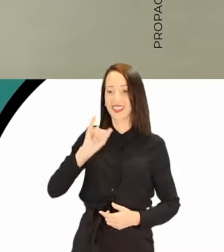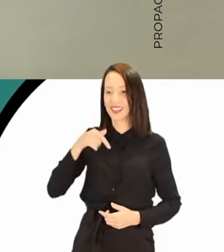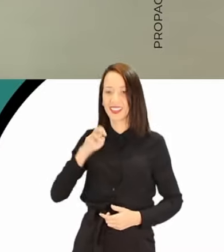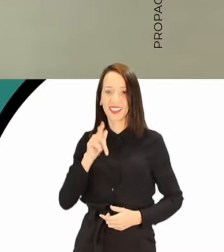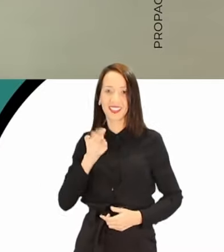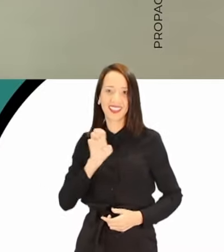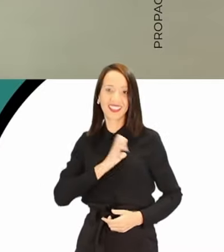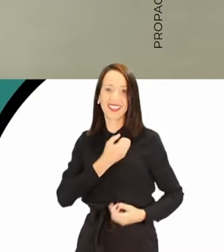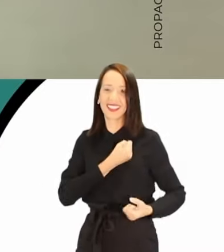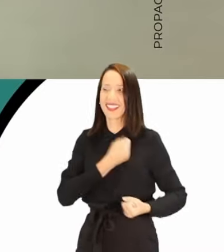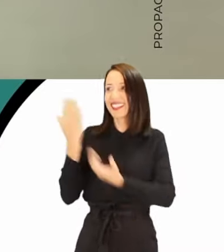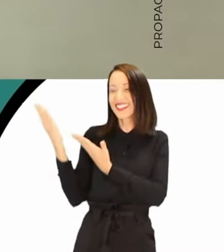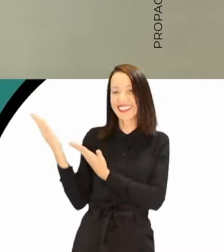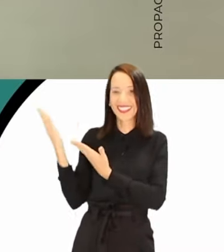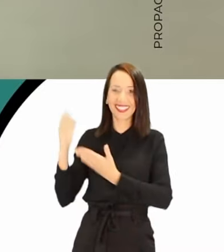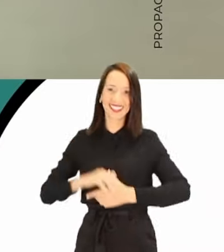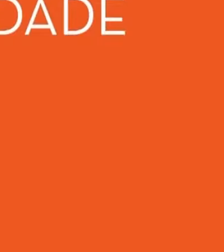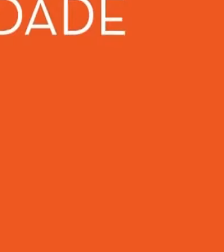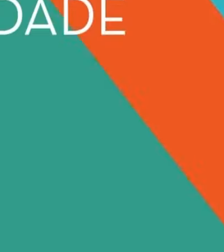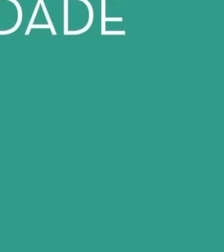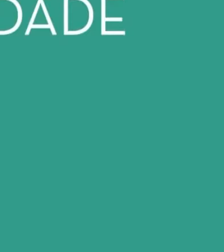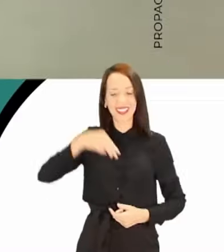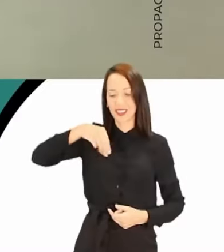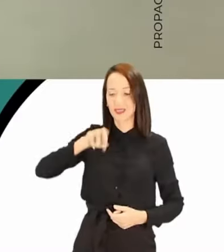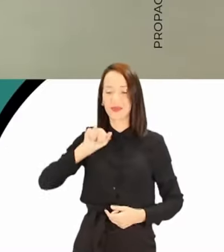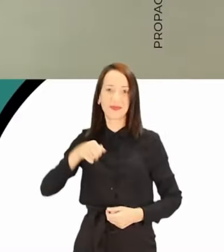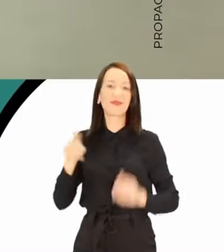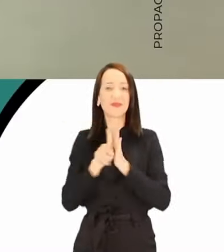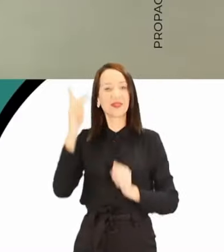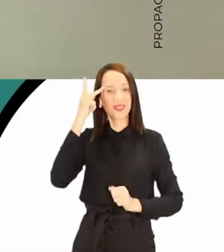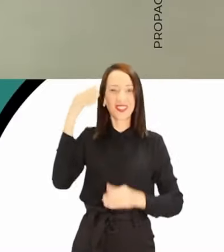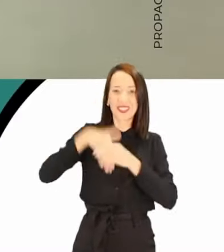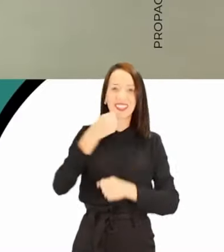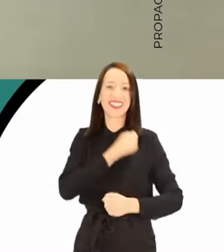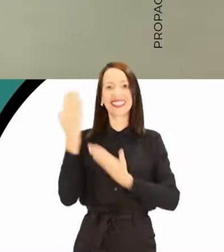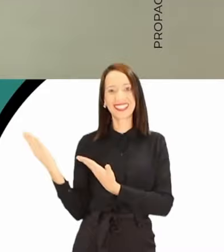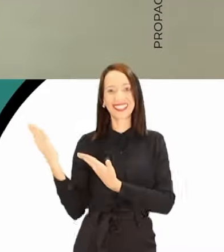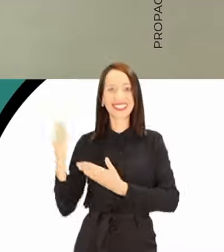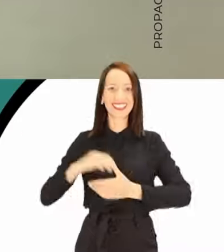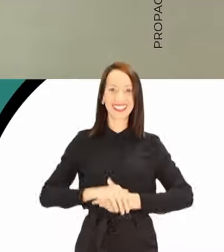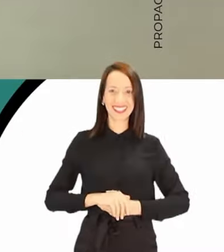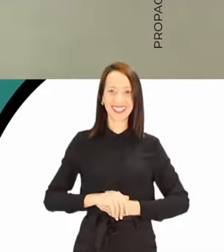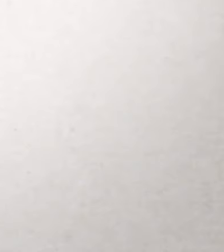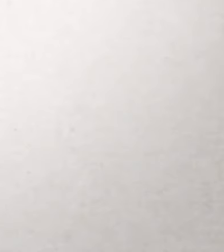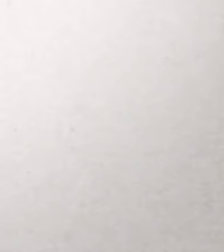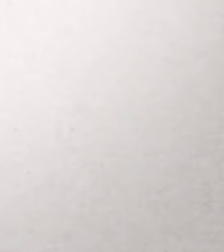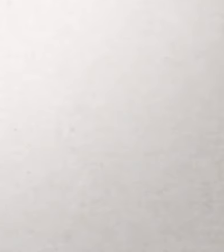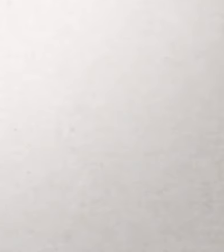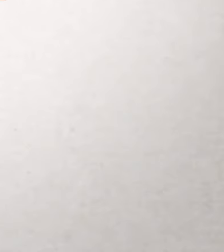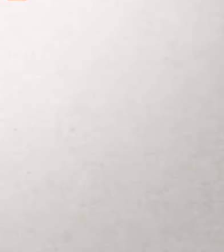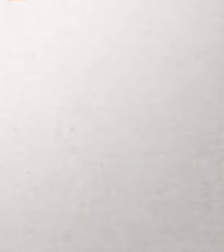Soares, 18444. Com Marina Silva, por São Paulo, vote Marina 18 mil.